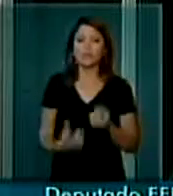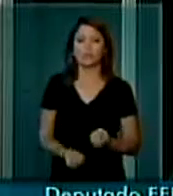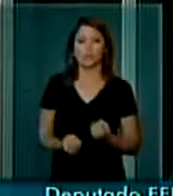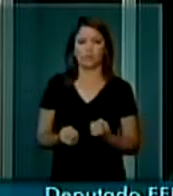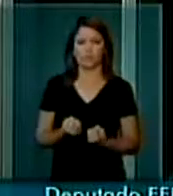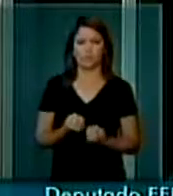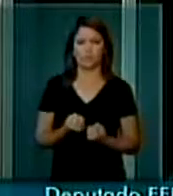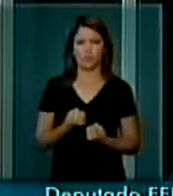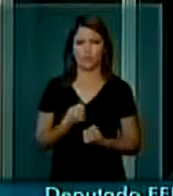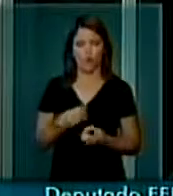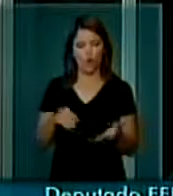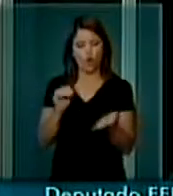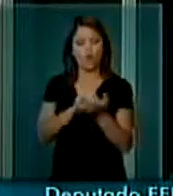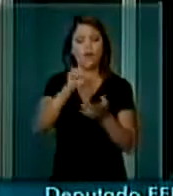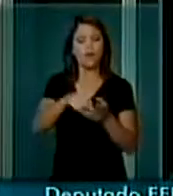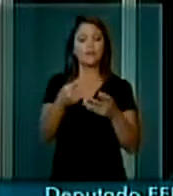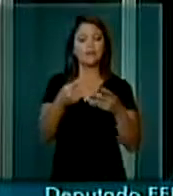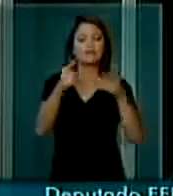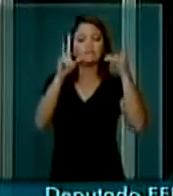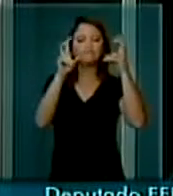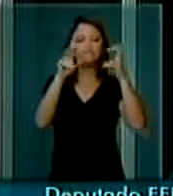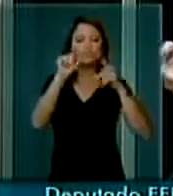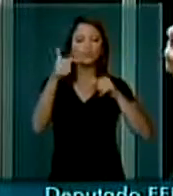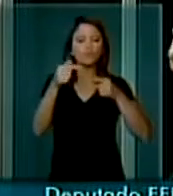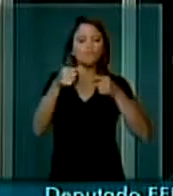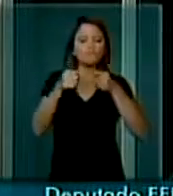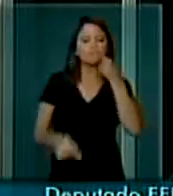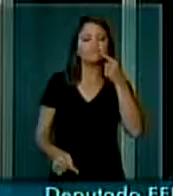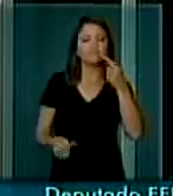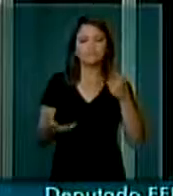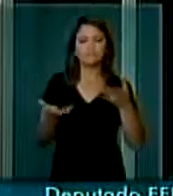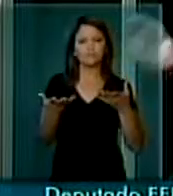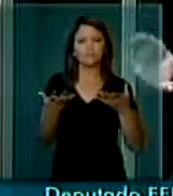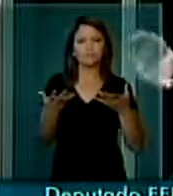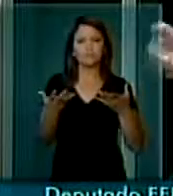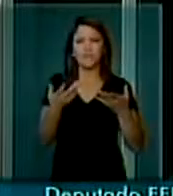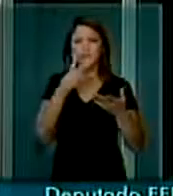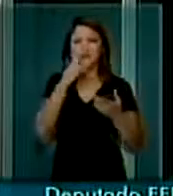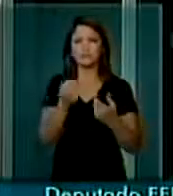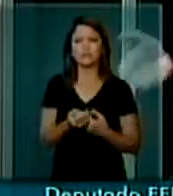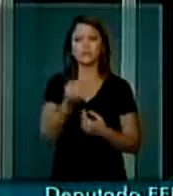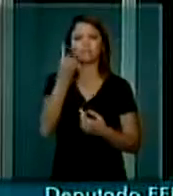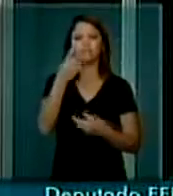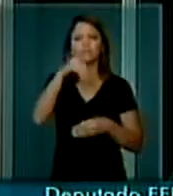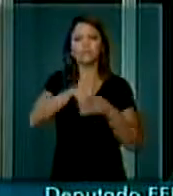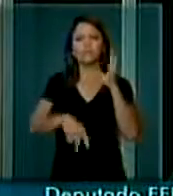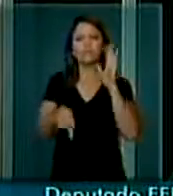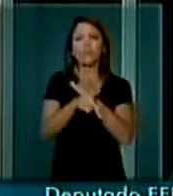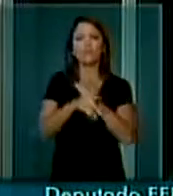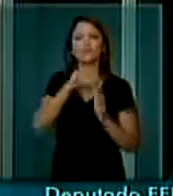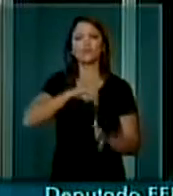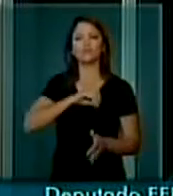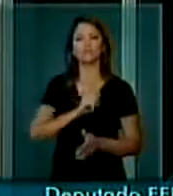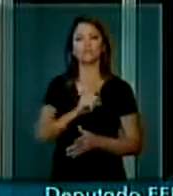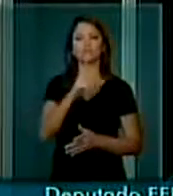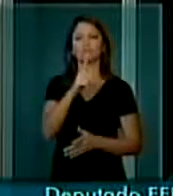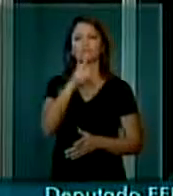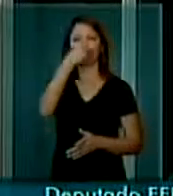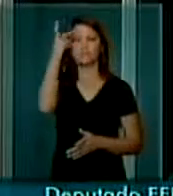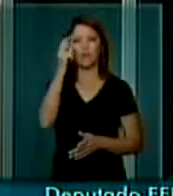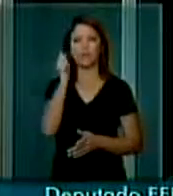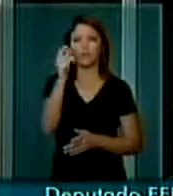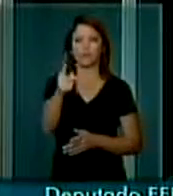colocando que essa matéria não tem a ver, é estranha, ao aumento dos aposentados. Bom,